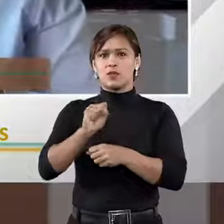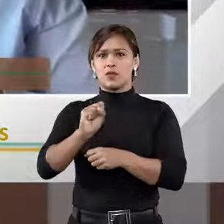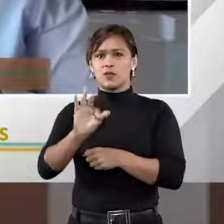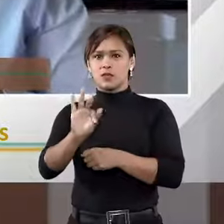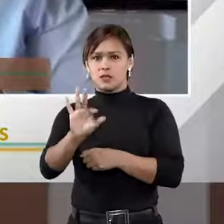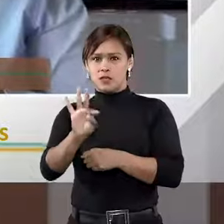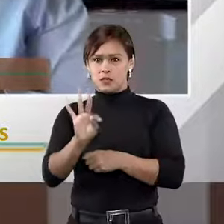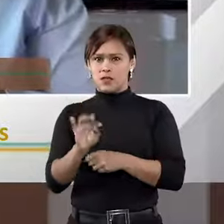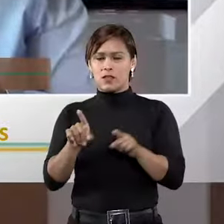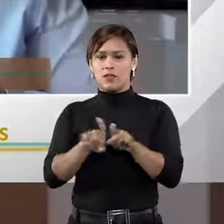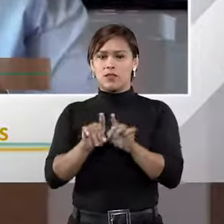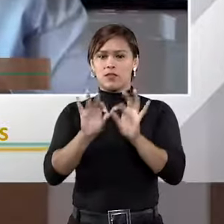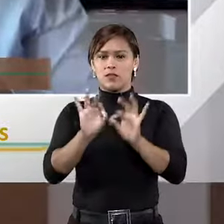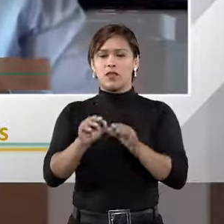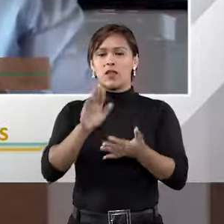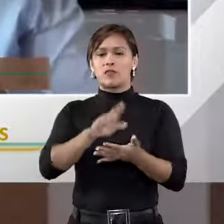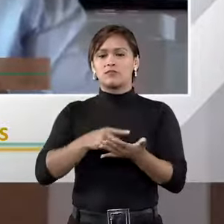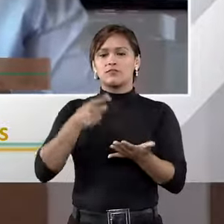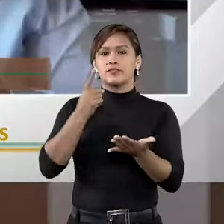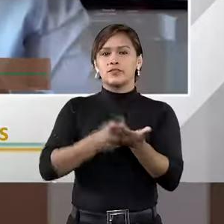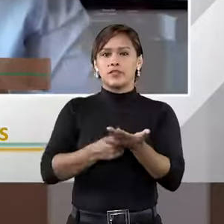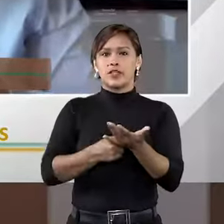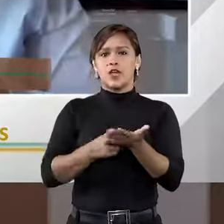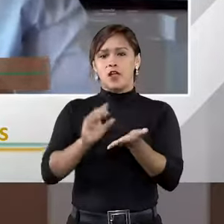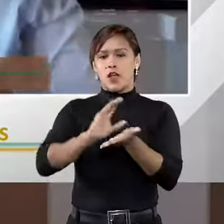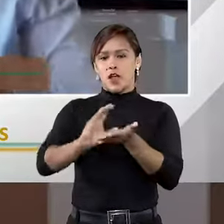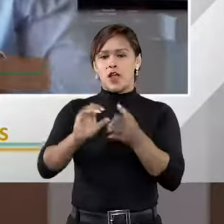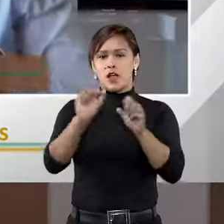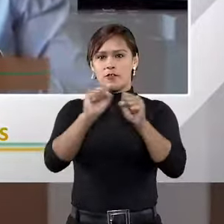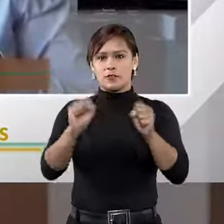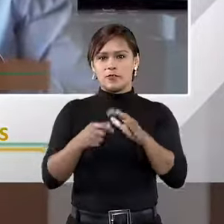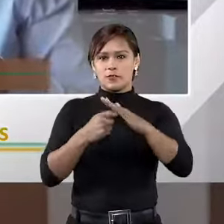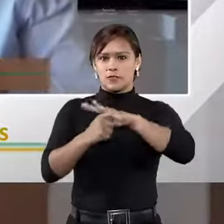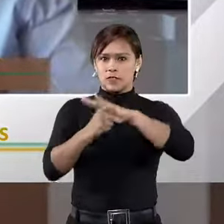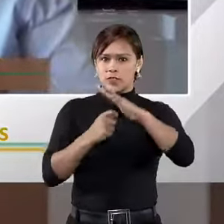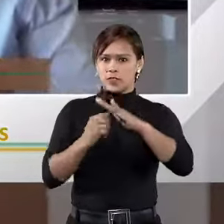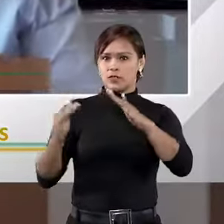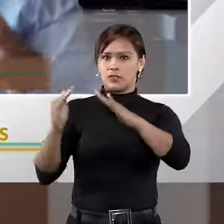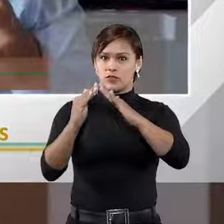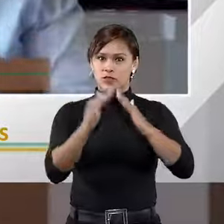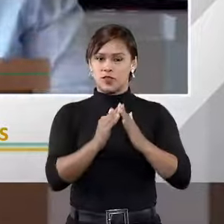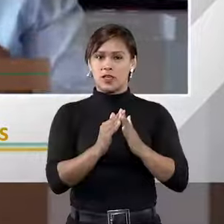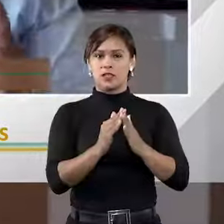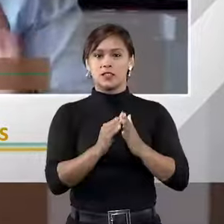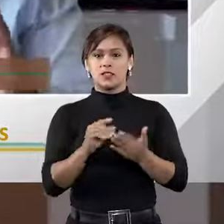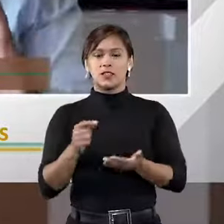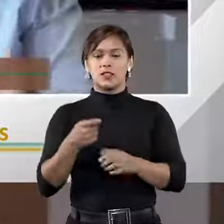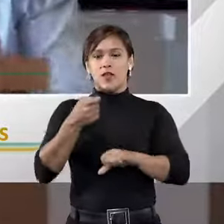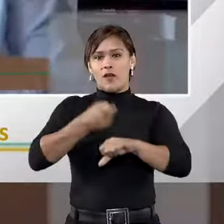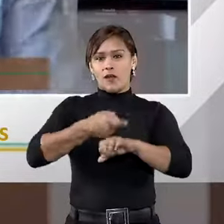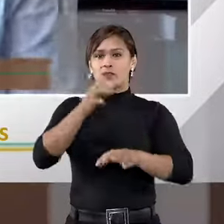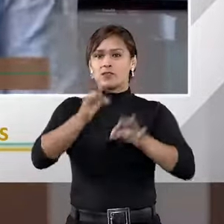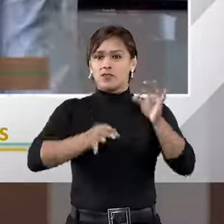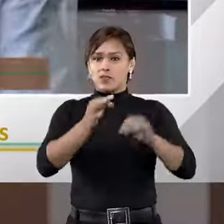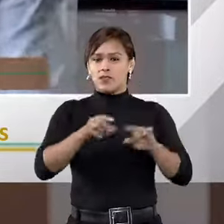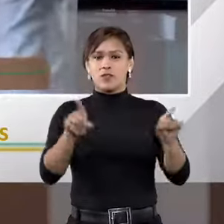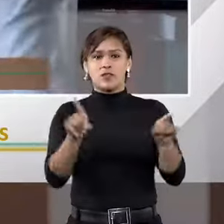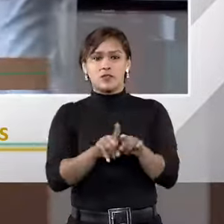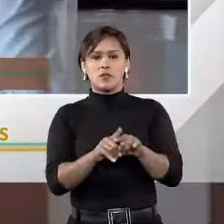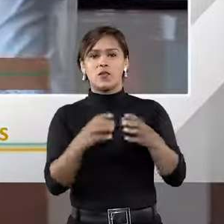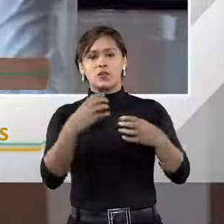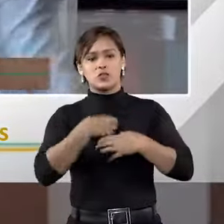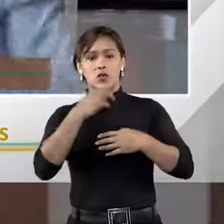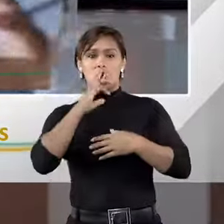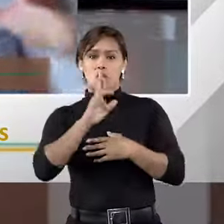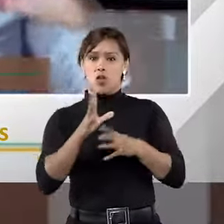em relação à execução do sistema financeiro de habitação, que são execuções extrajudiciais. Também uma forma